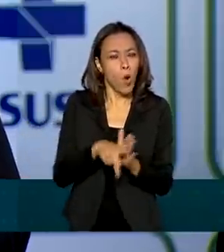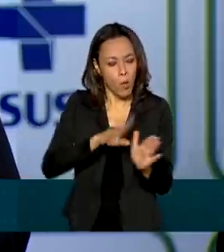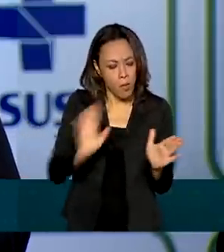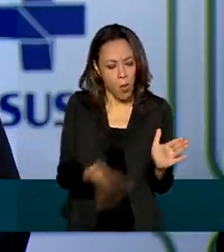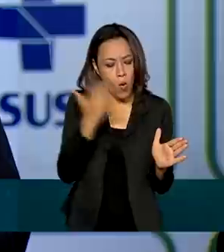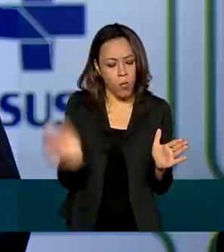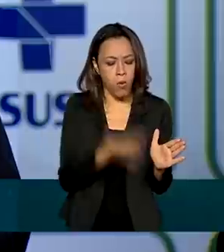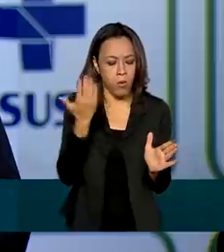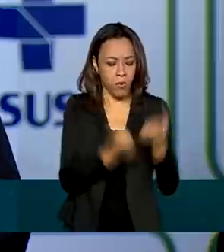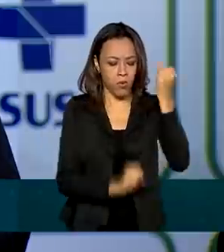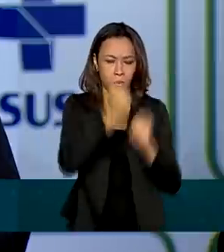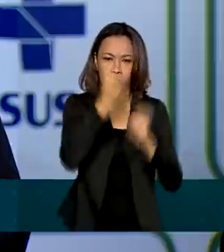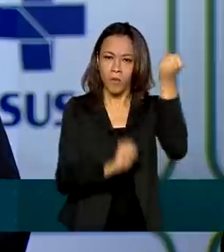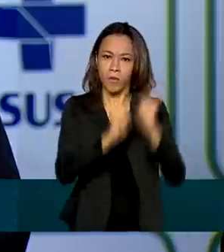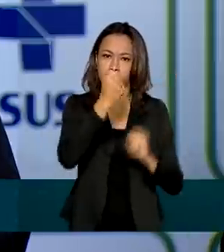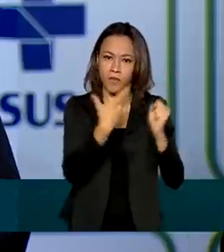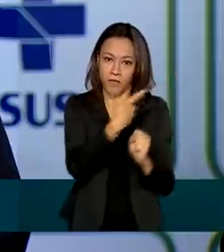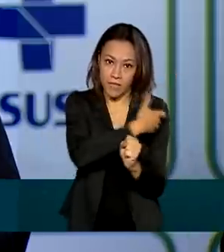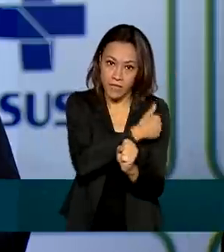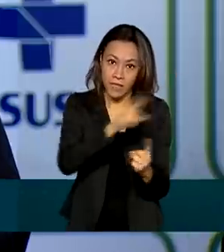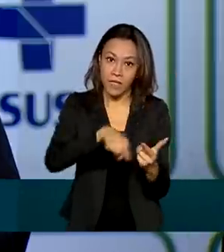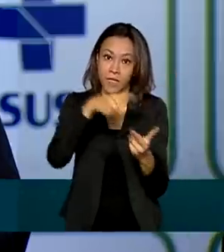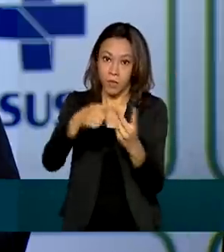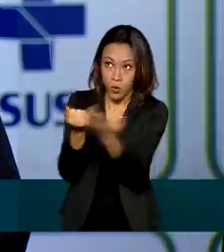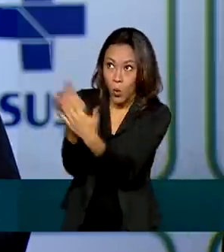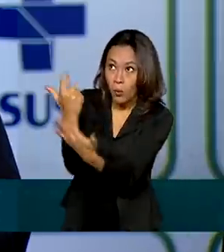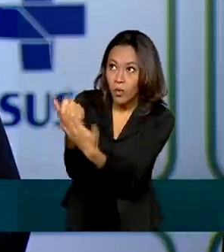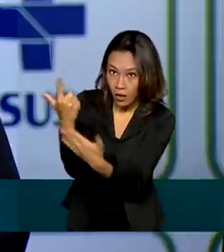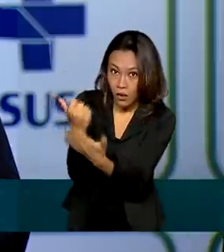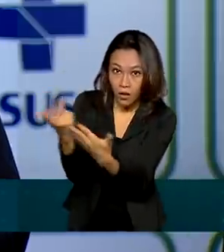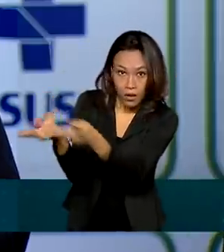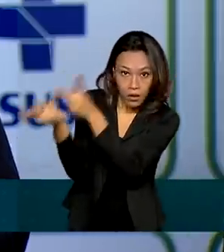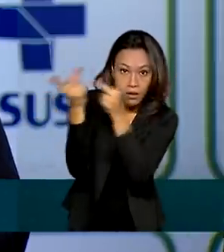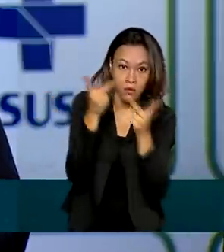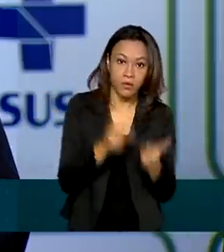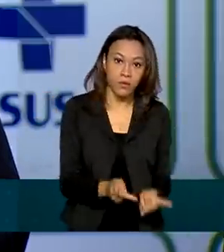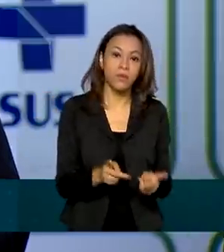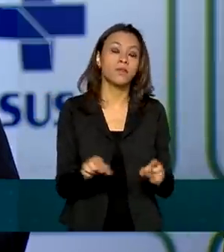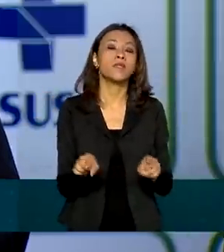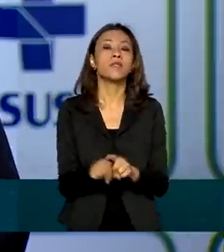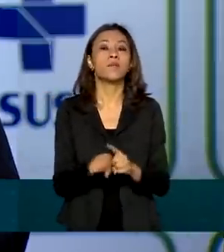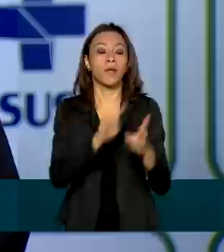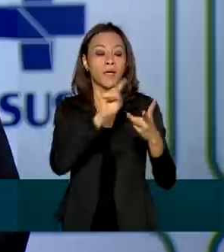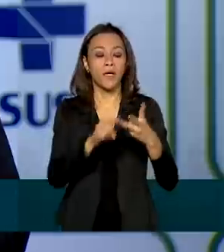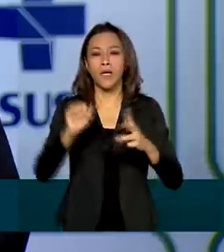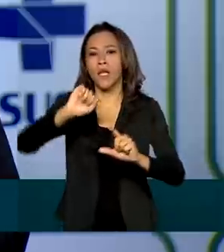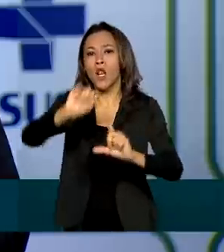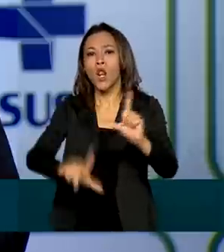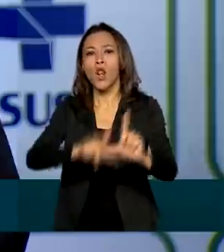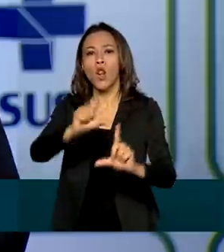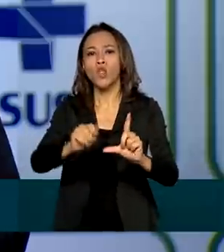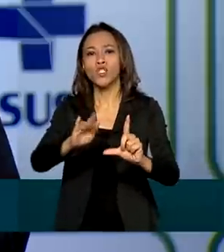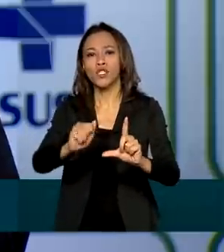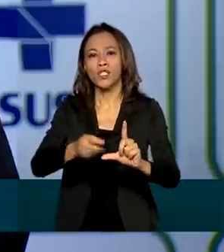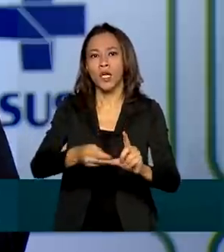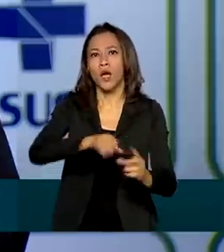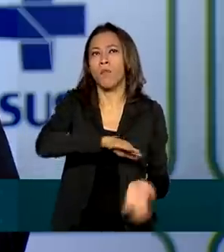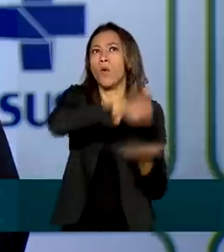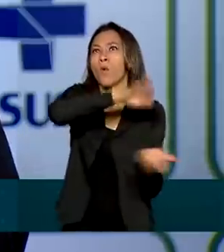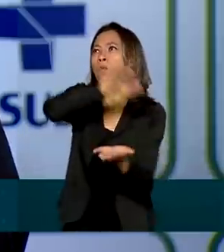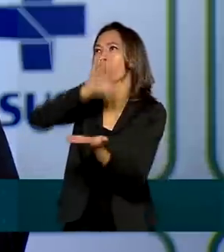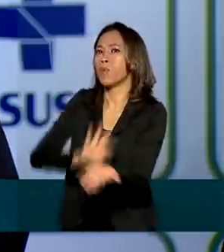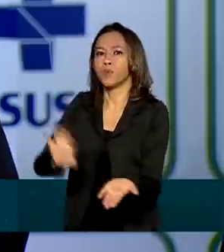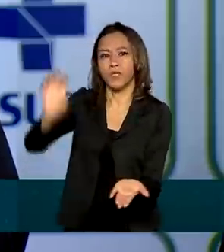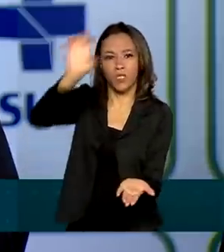em alguns casos, com a importação, em outros, e com a capacidade logística de distribuir isso para os estados e para 5